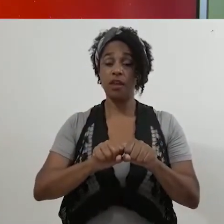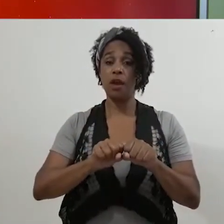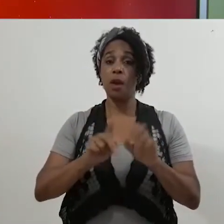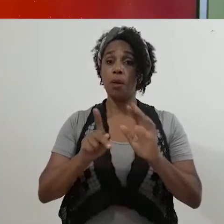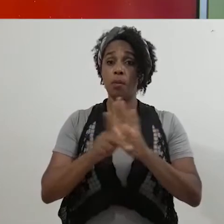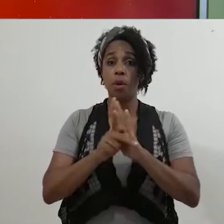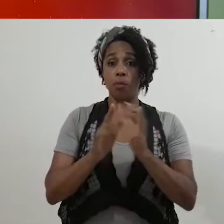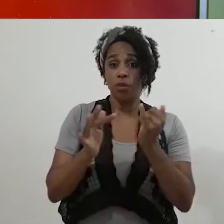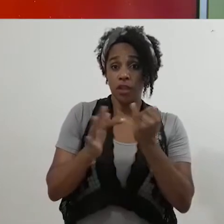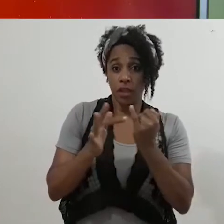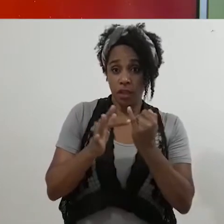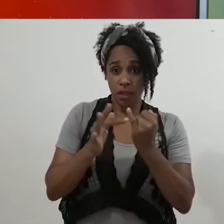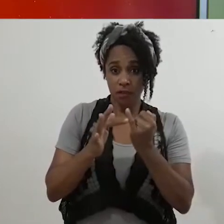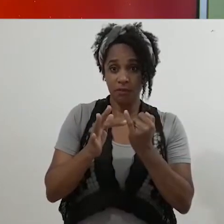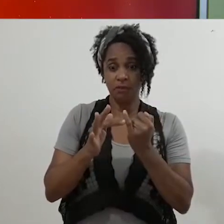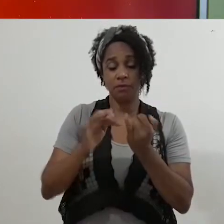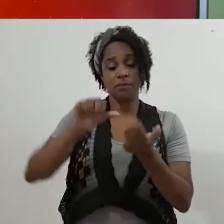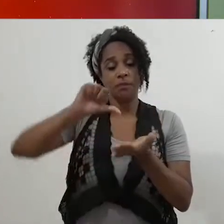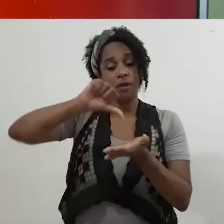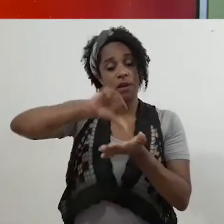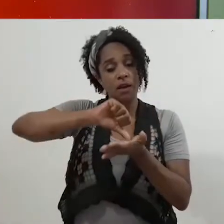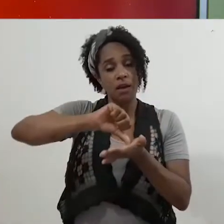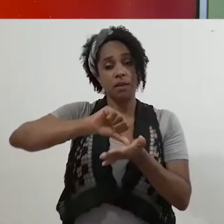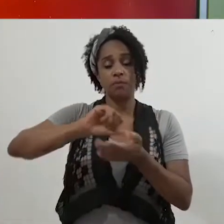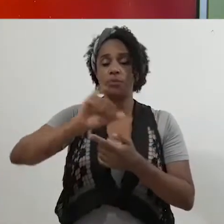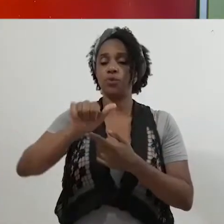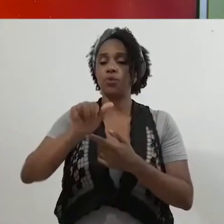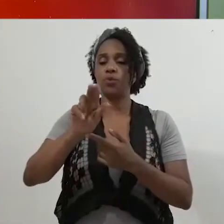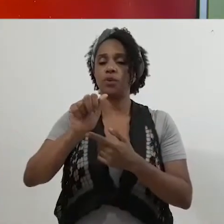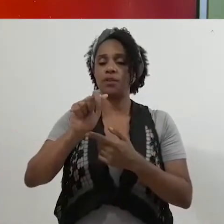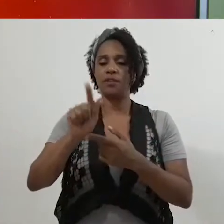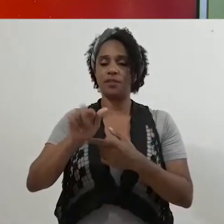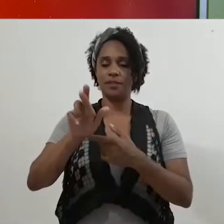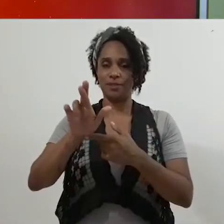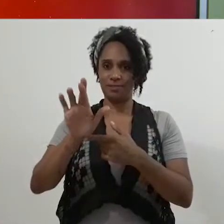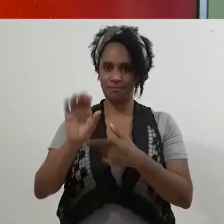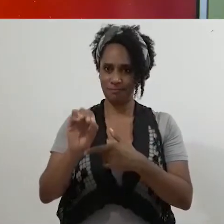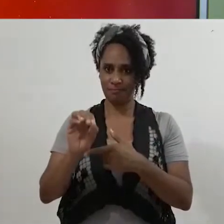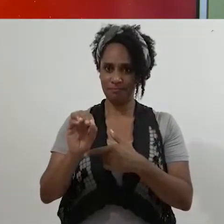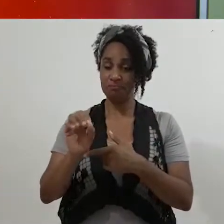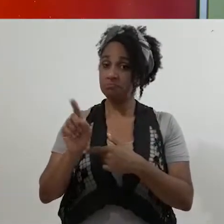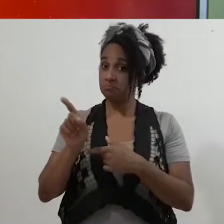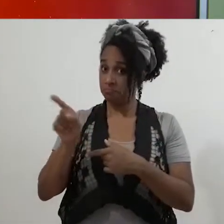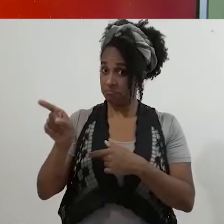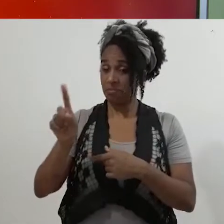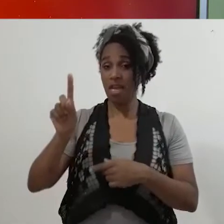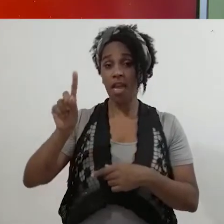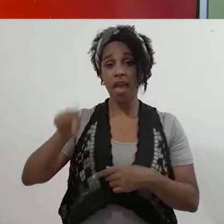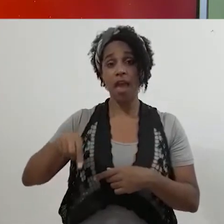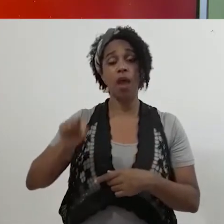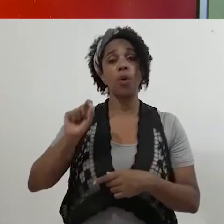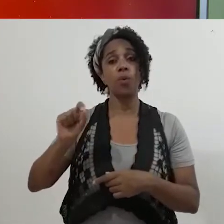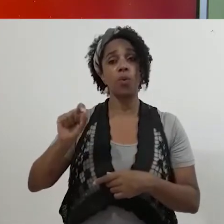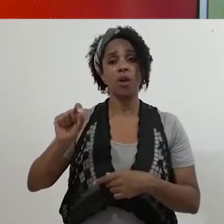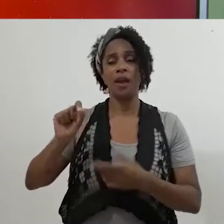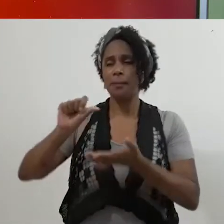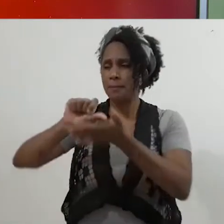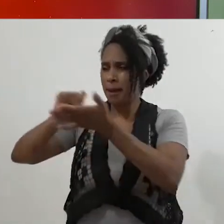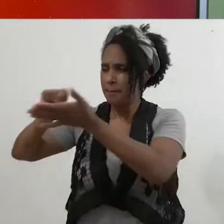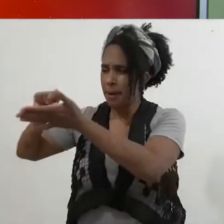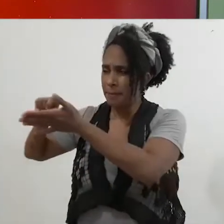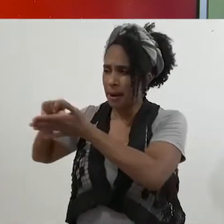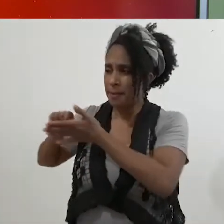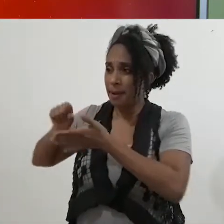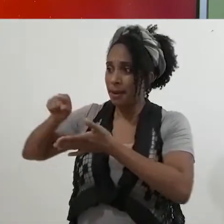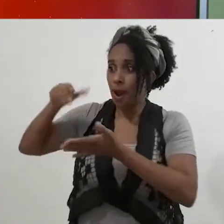-geral do Instituto Federal de Educação, Ciência e Tecnologia da Bahia, Campus Juazeiro. Selma é